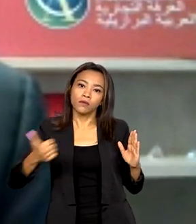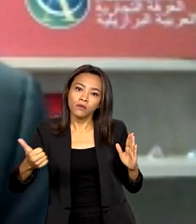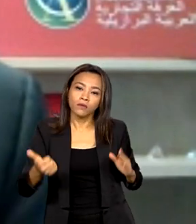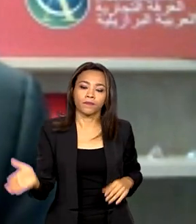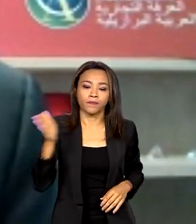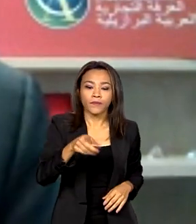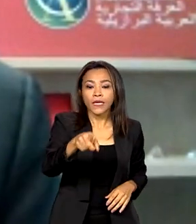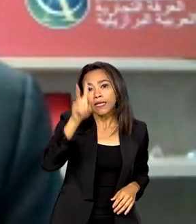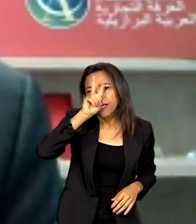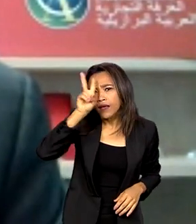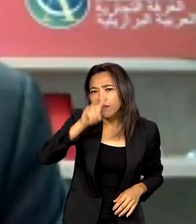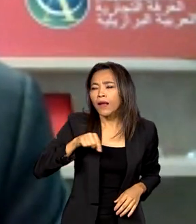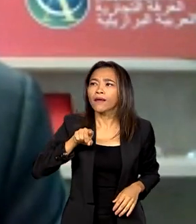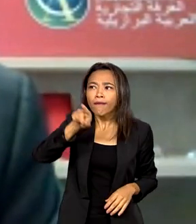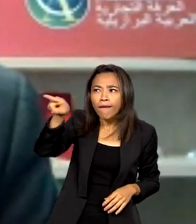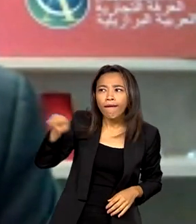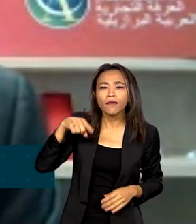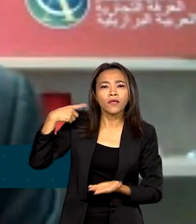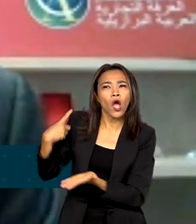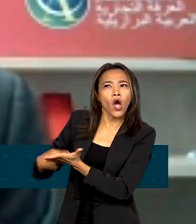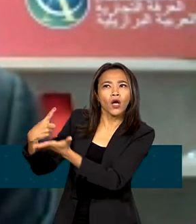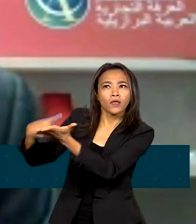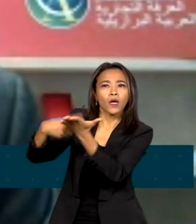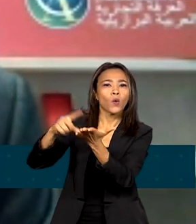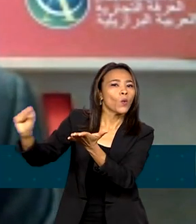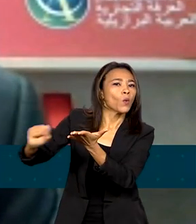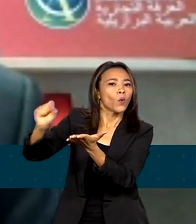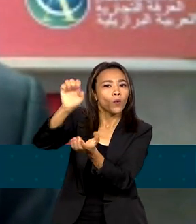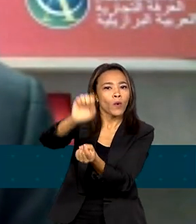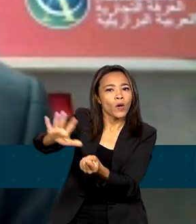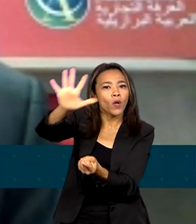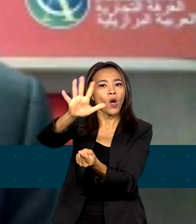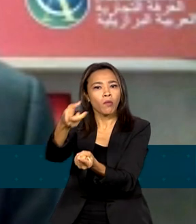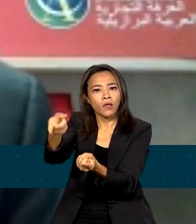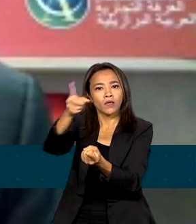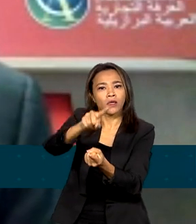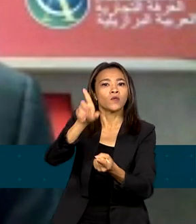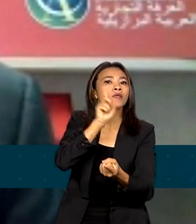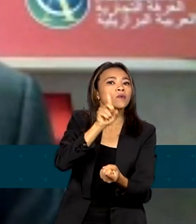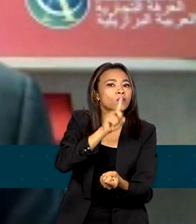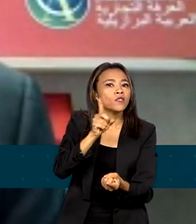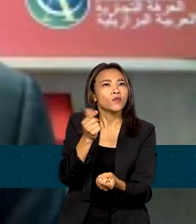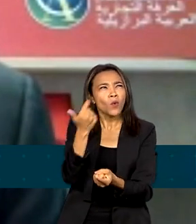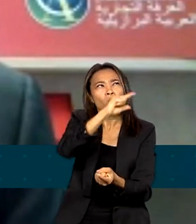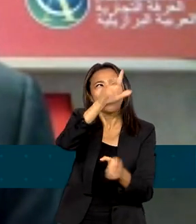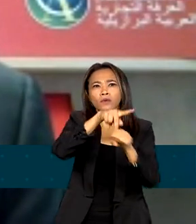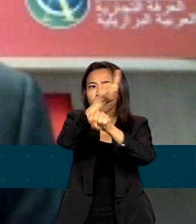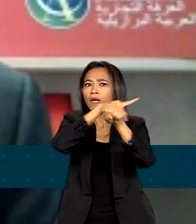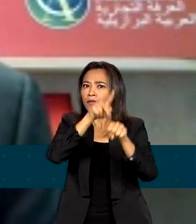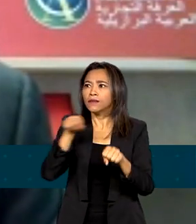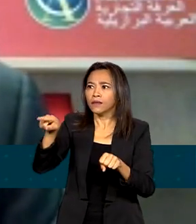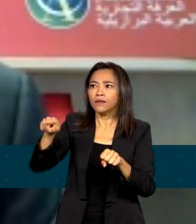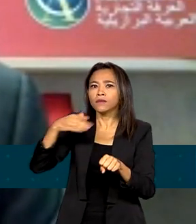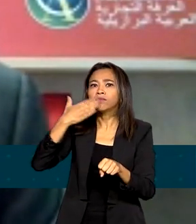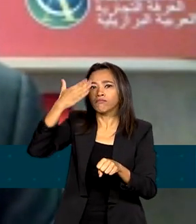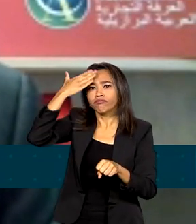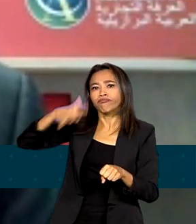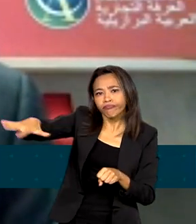também que eles têm muitos acordos de livre comércio com a Europa, com os Estados Unidos, com outros países, que realmente isso